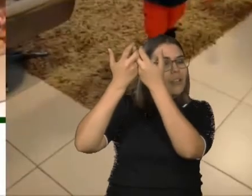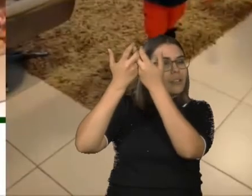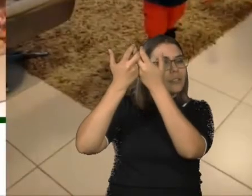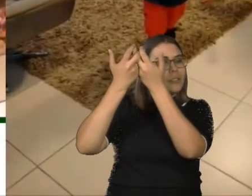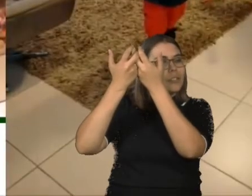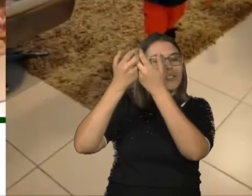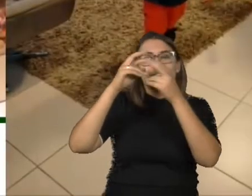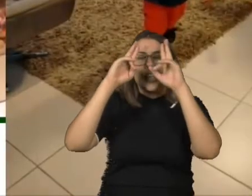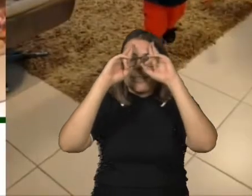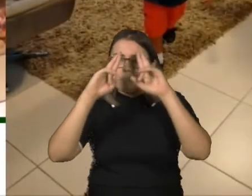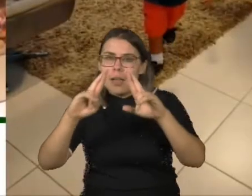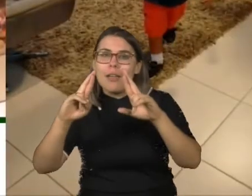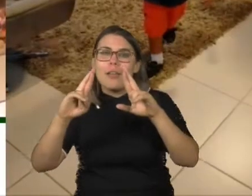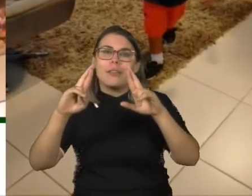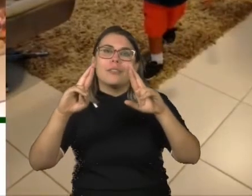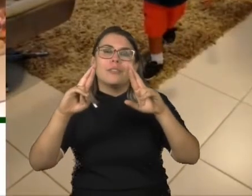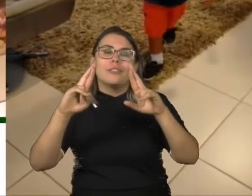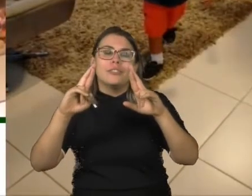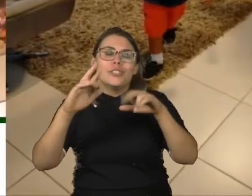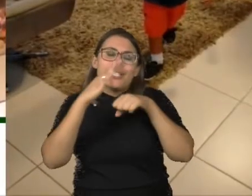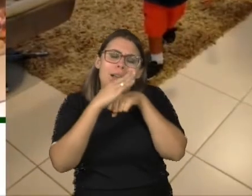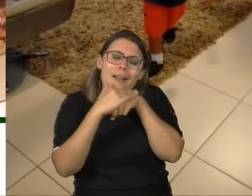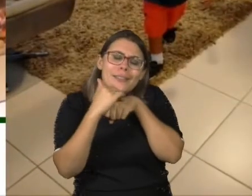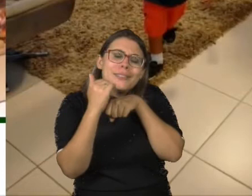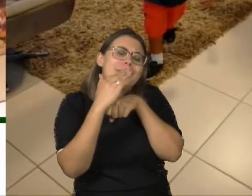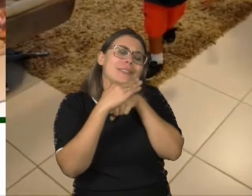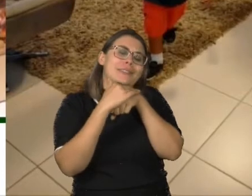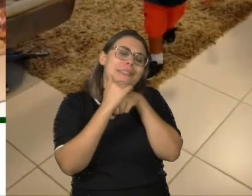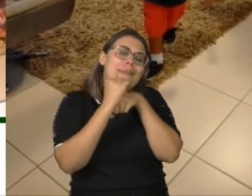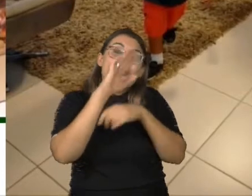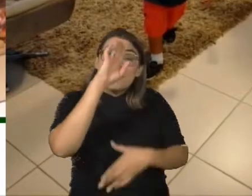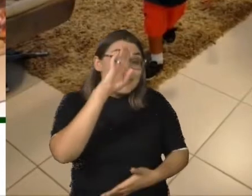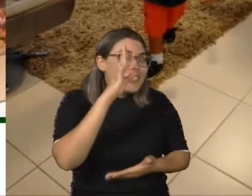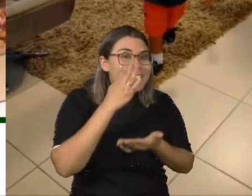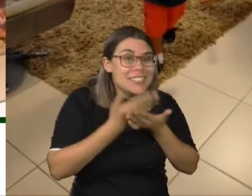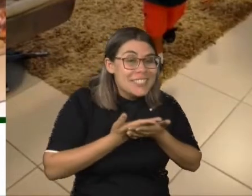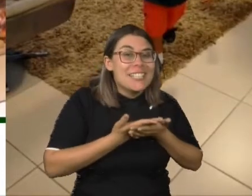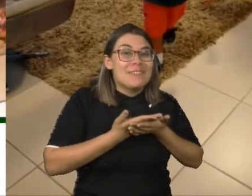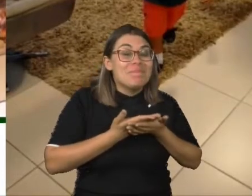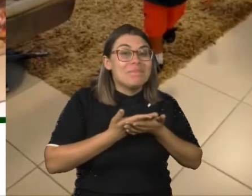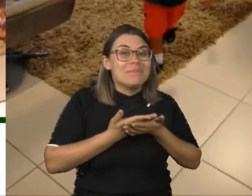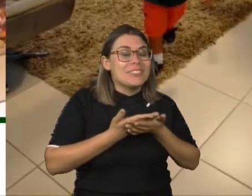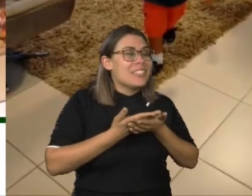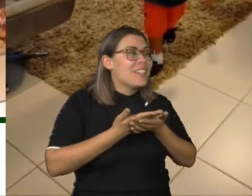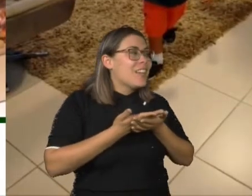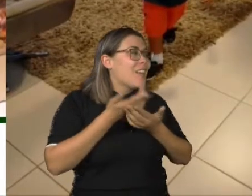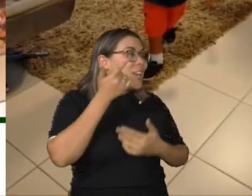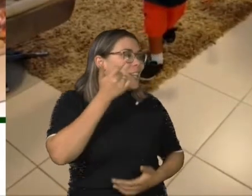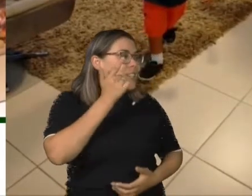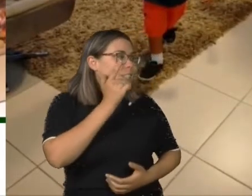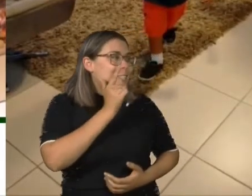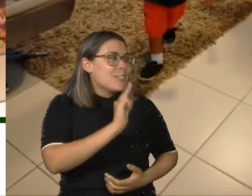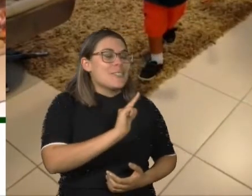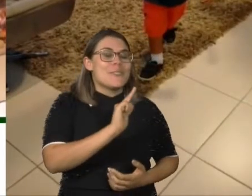de respeito, de afeto, pra que ele se sentisse confiante. E, a partir desse lugar, ele começou a